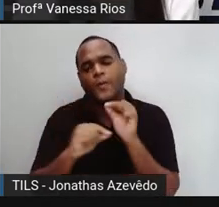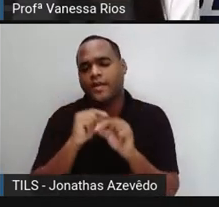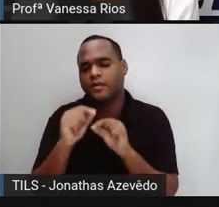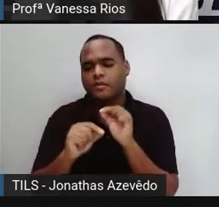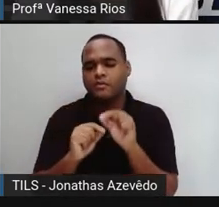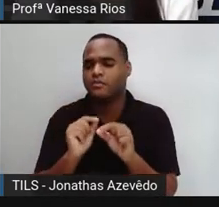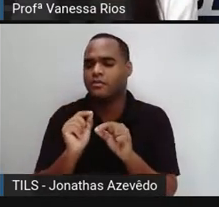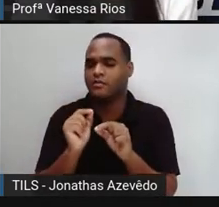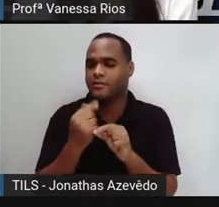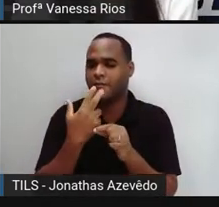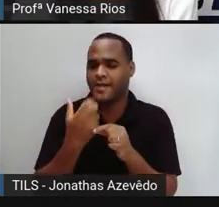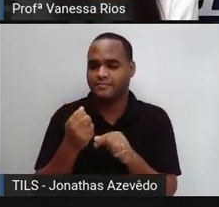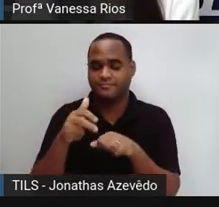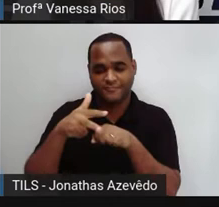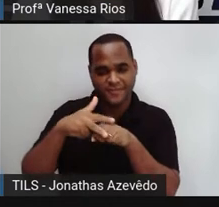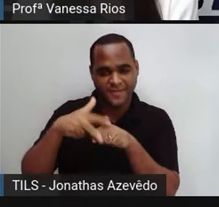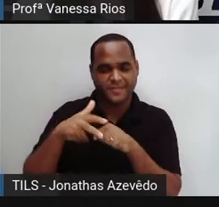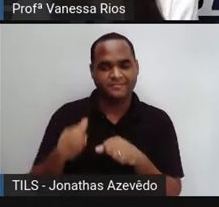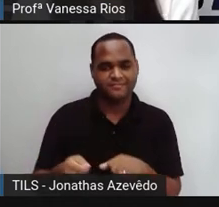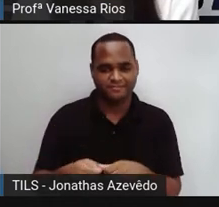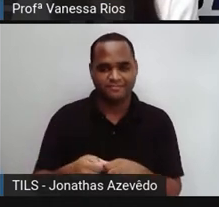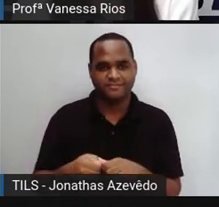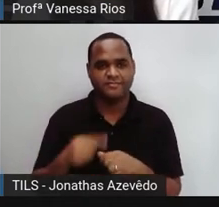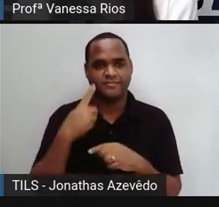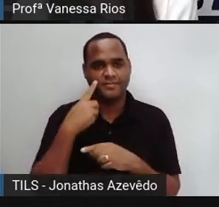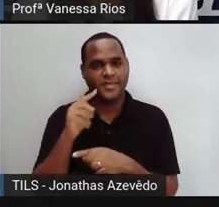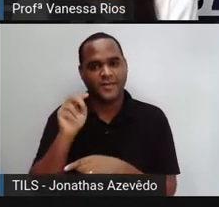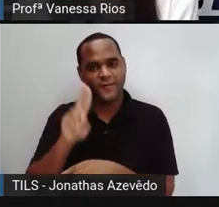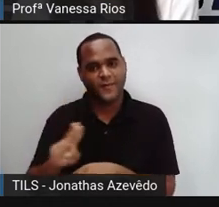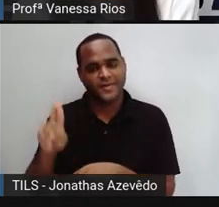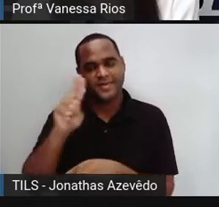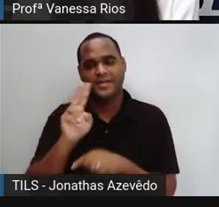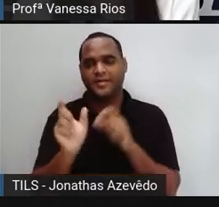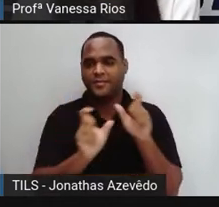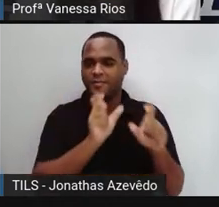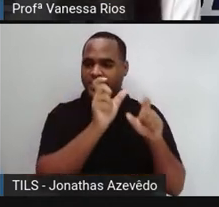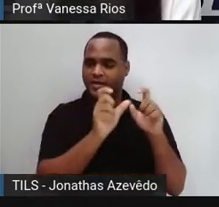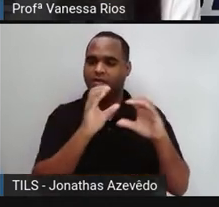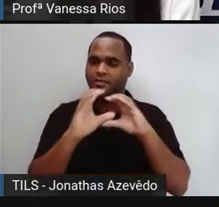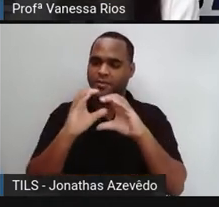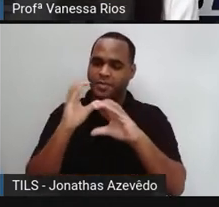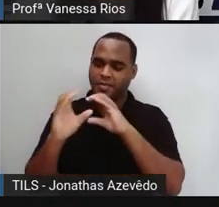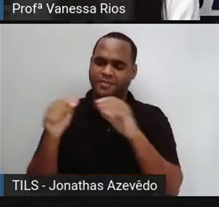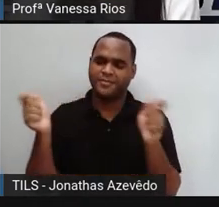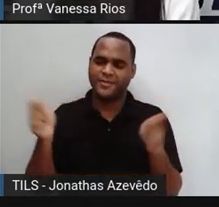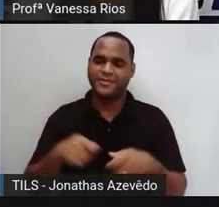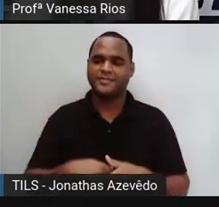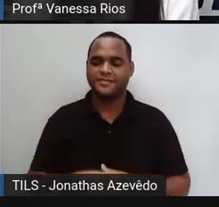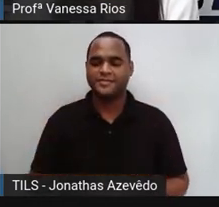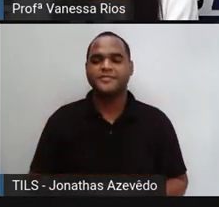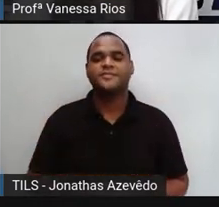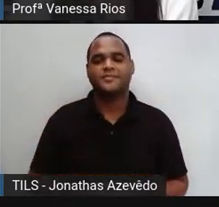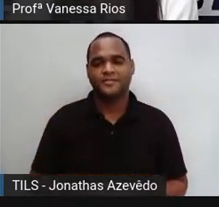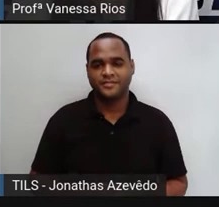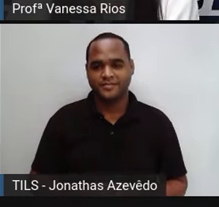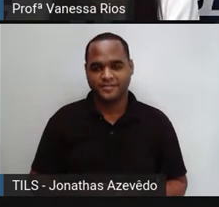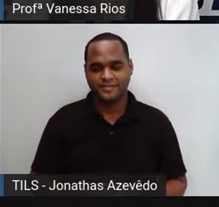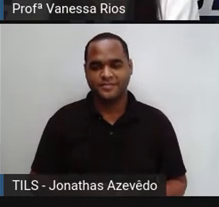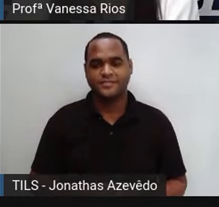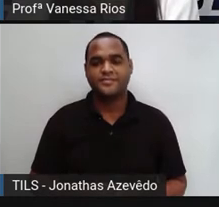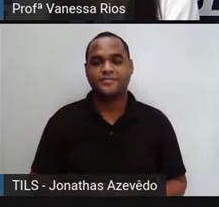linguagem verbal, que é aquela que faz uso das palavras para comunicar algo. E aí, por trás aqui,